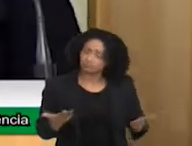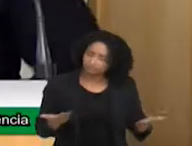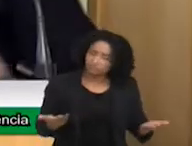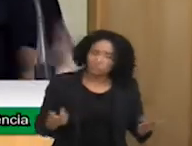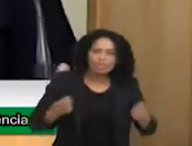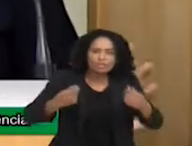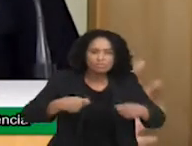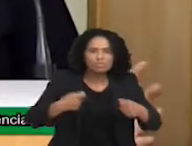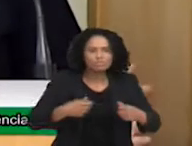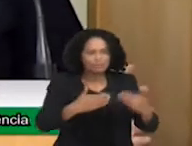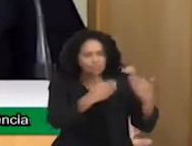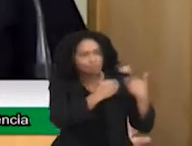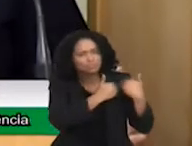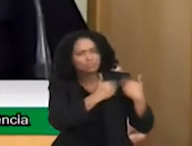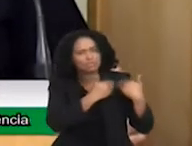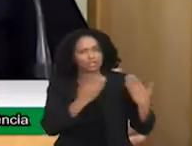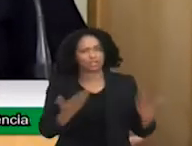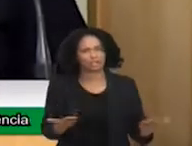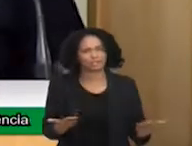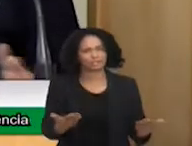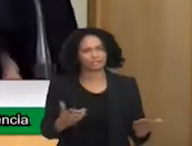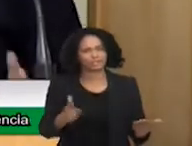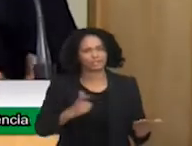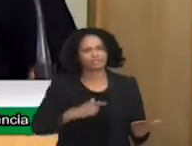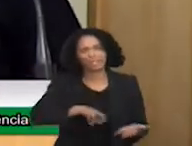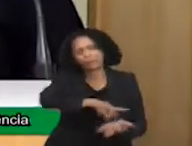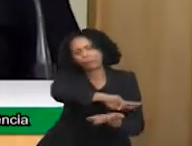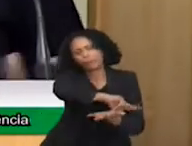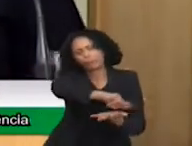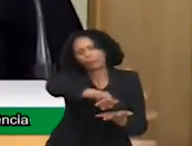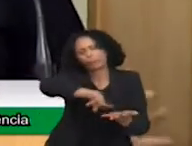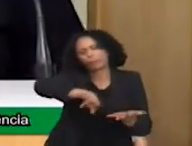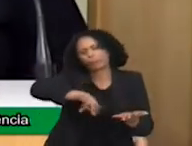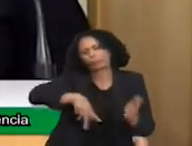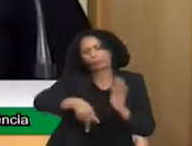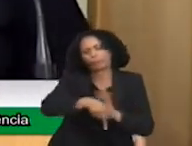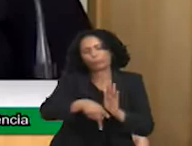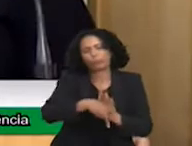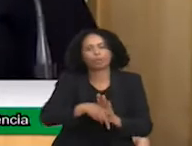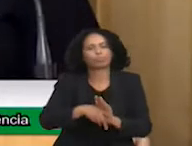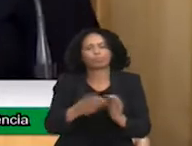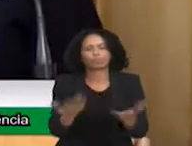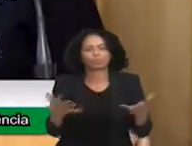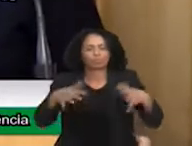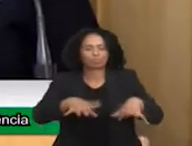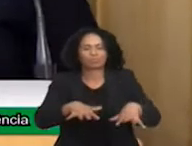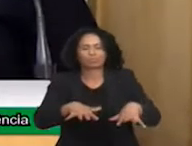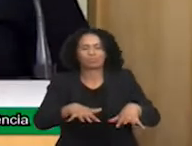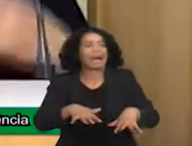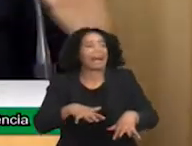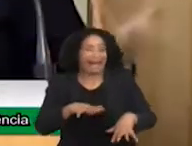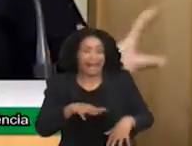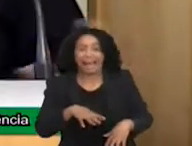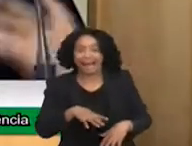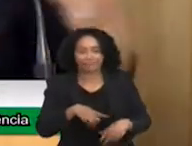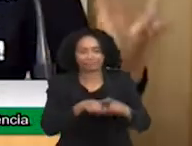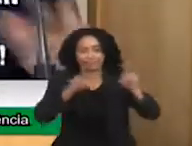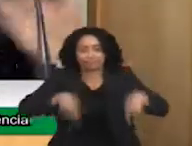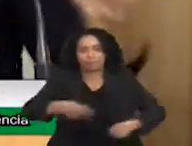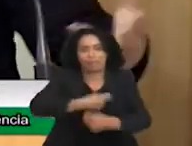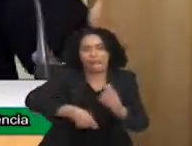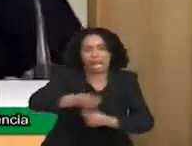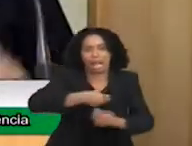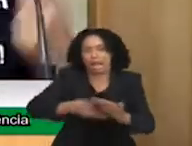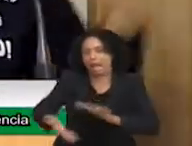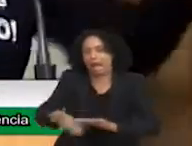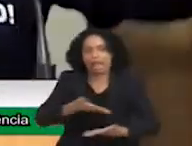tudo que vira as questões de inclusão vira comércio, vira ou comércio ou vira troca de moeda